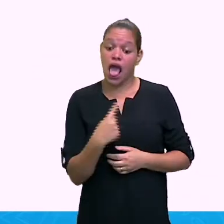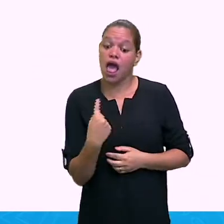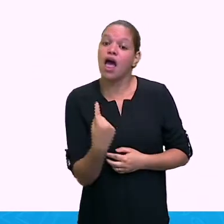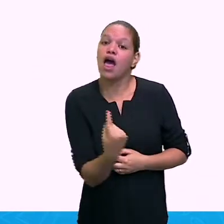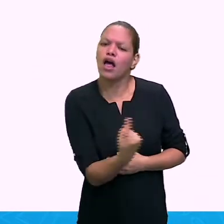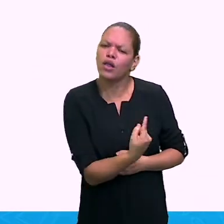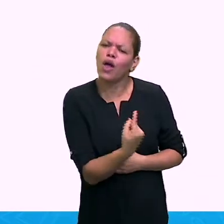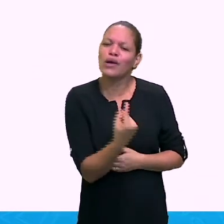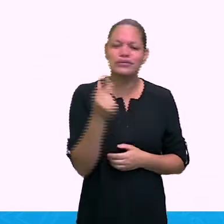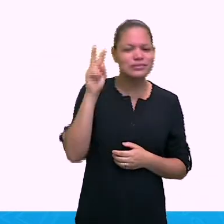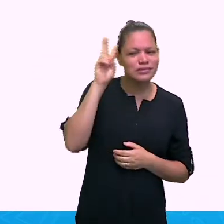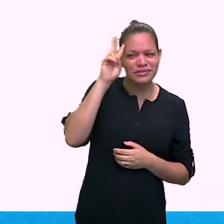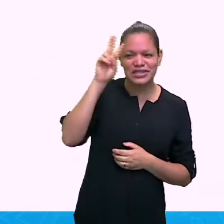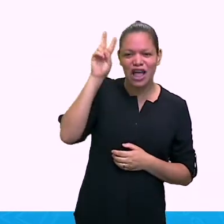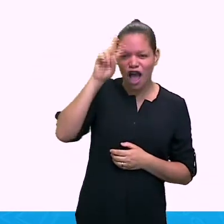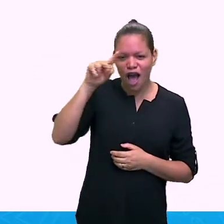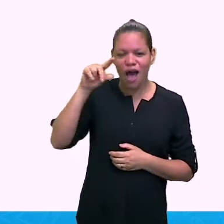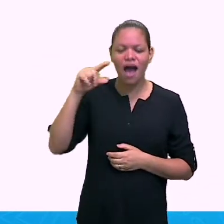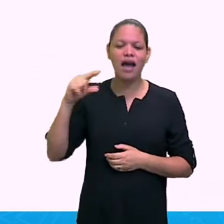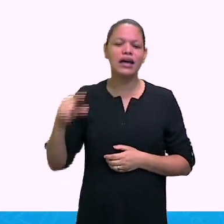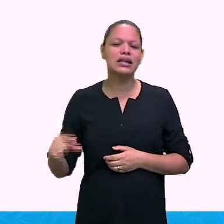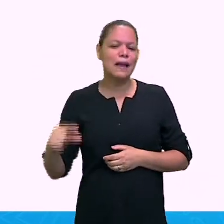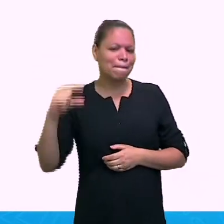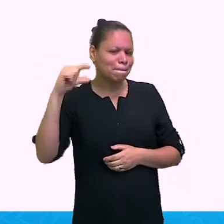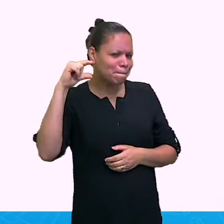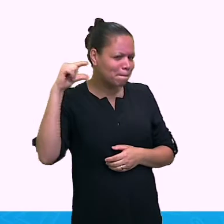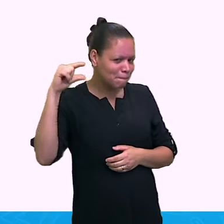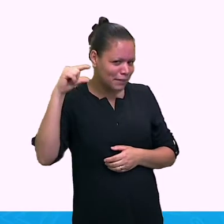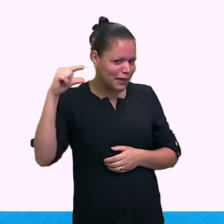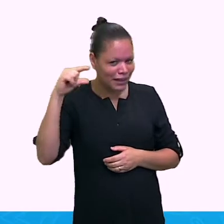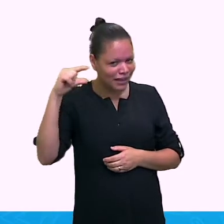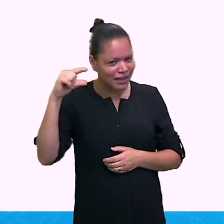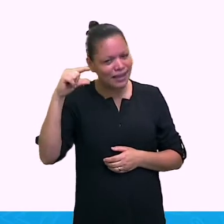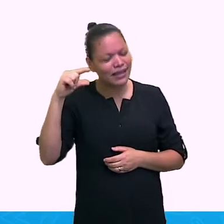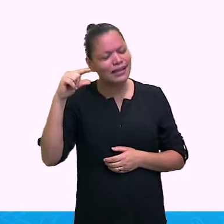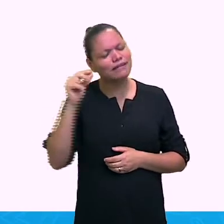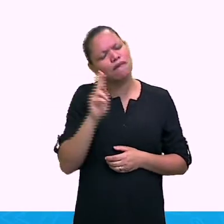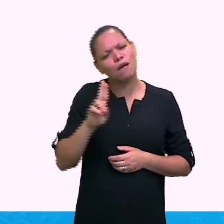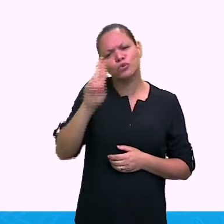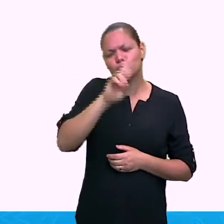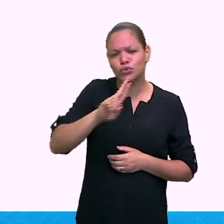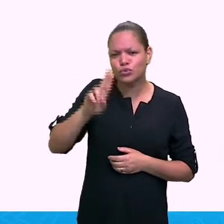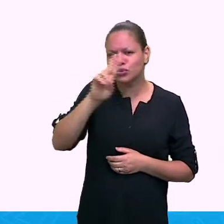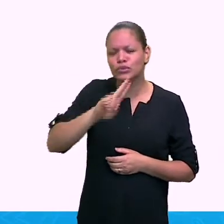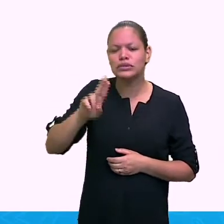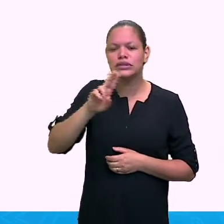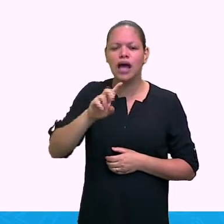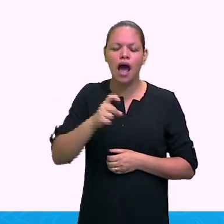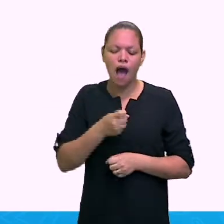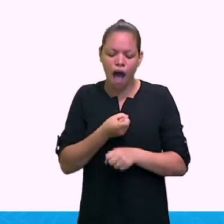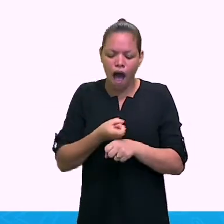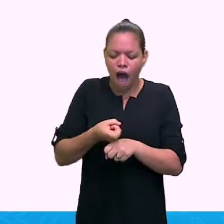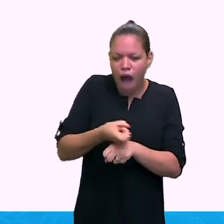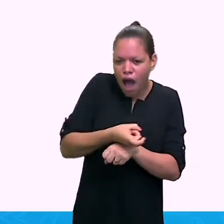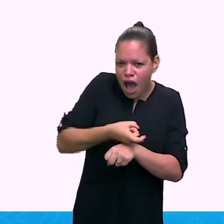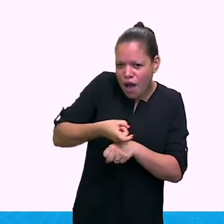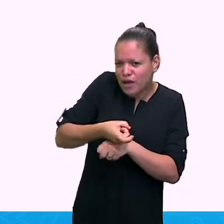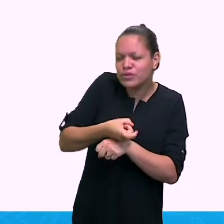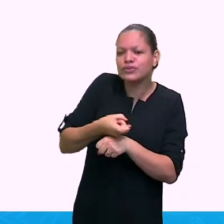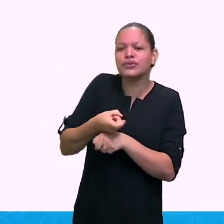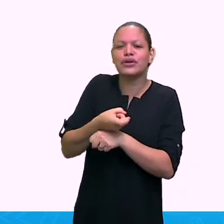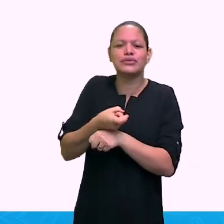curtas, ok? Utilizar os adjetivos possessivos, né? Que são os possessive